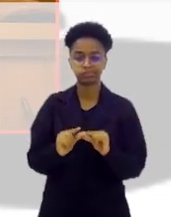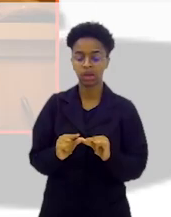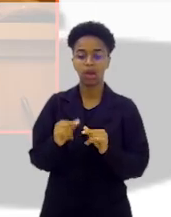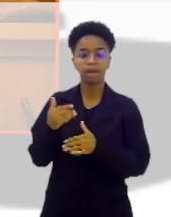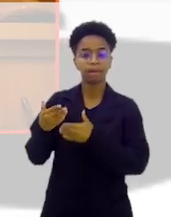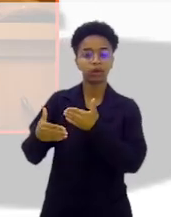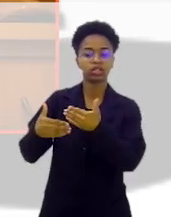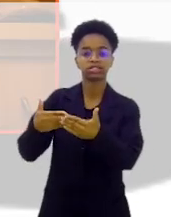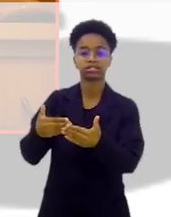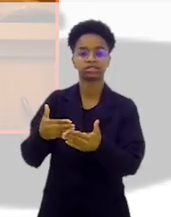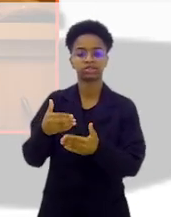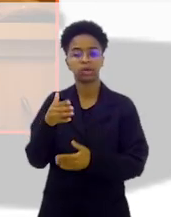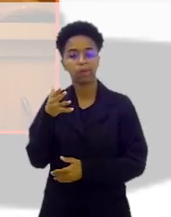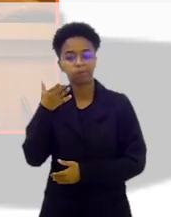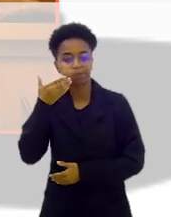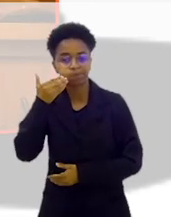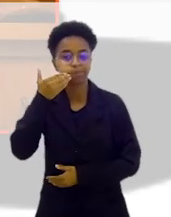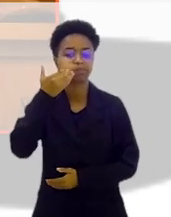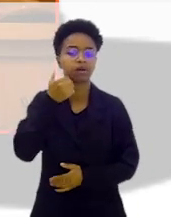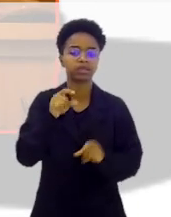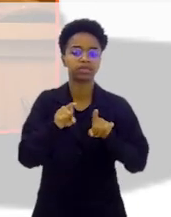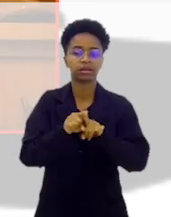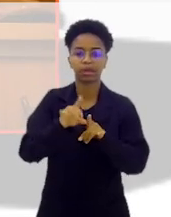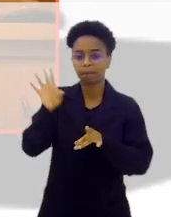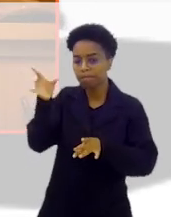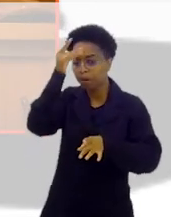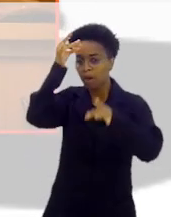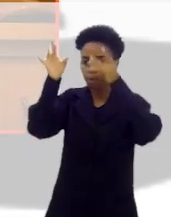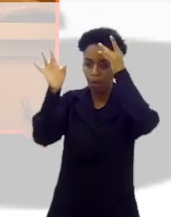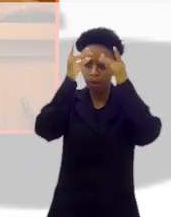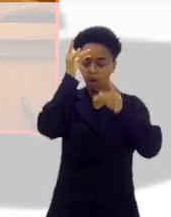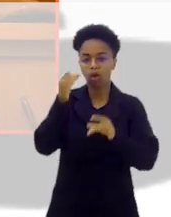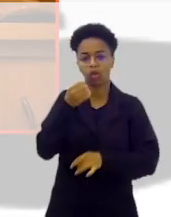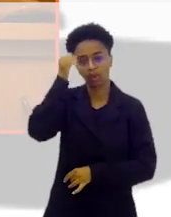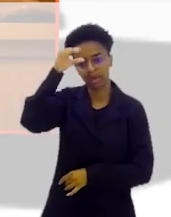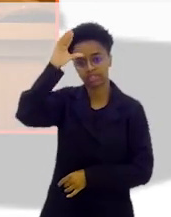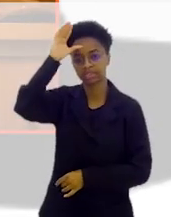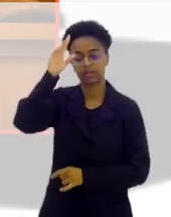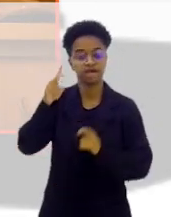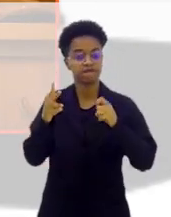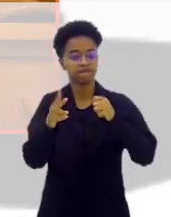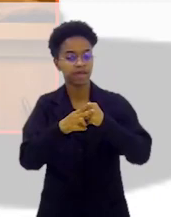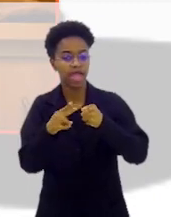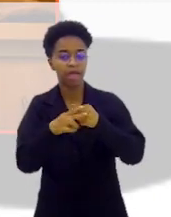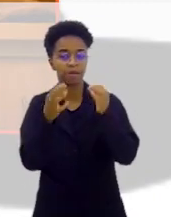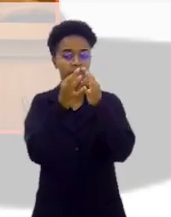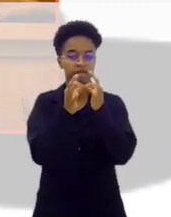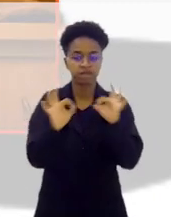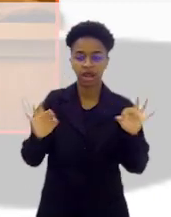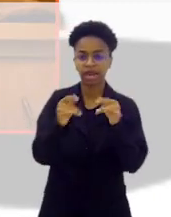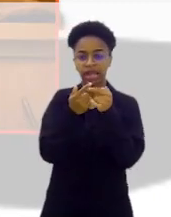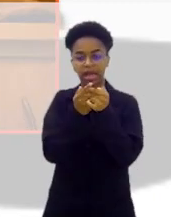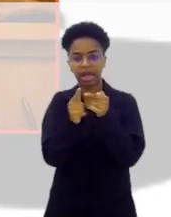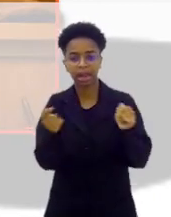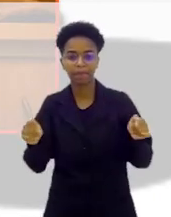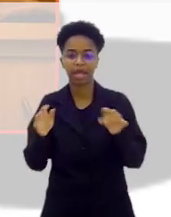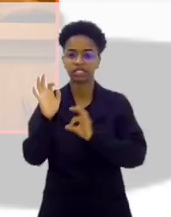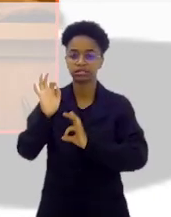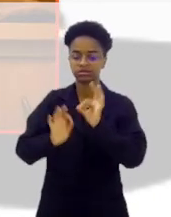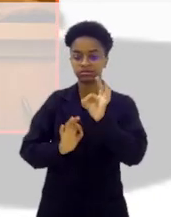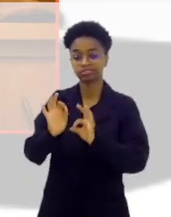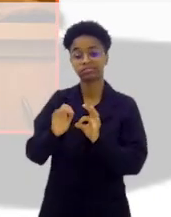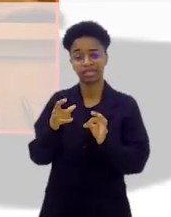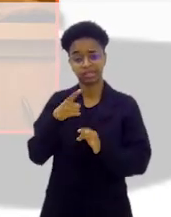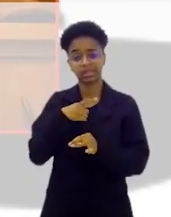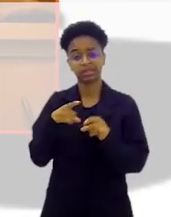processo de busca e de apreensão do conhecimento, do verbo, da sentença, da gramática bem